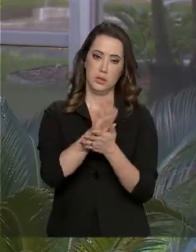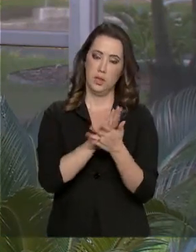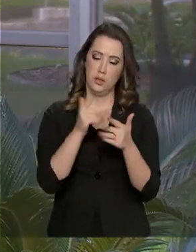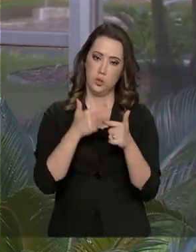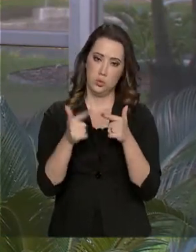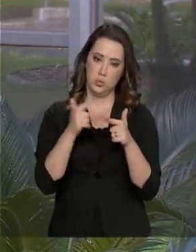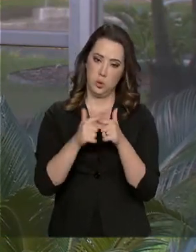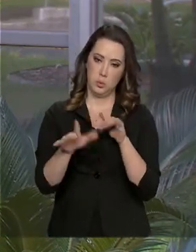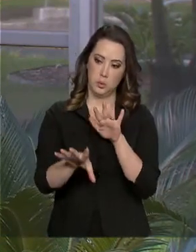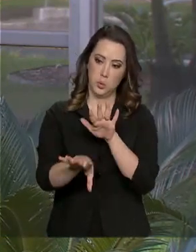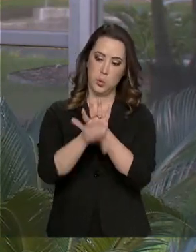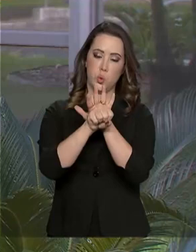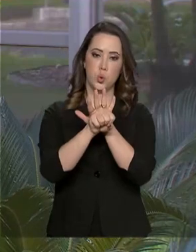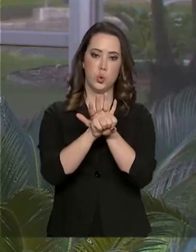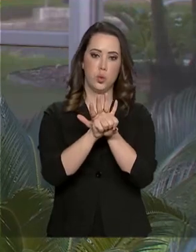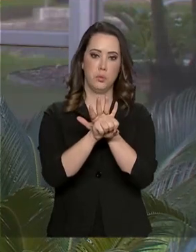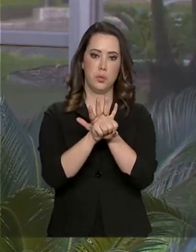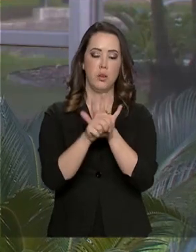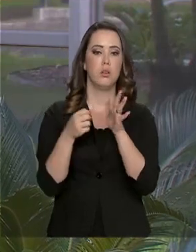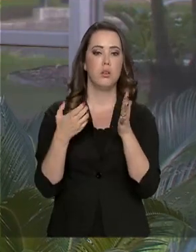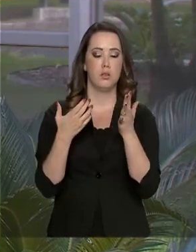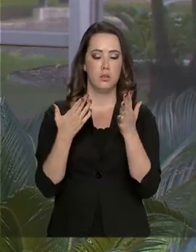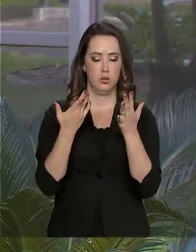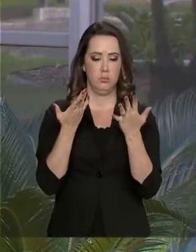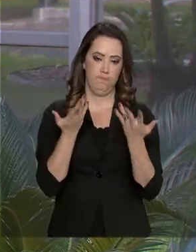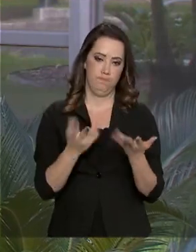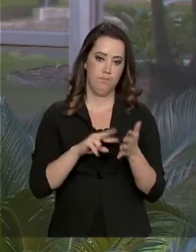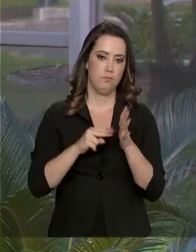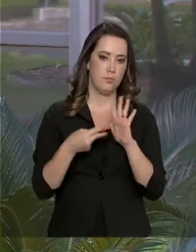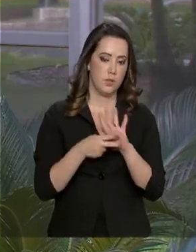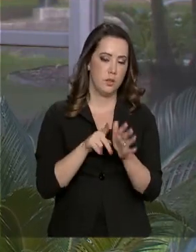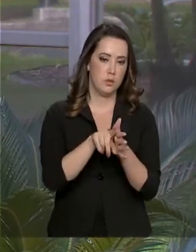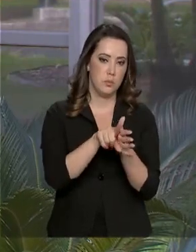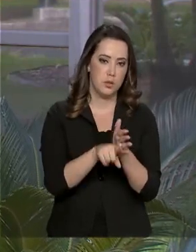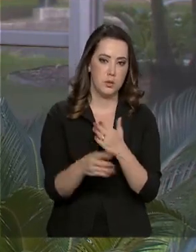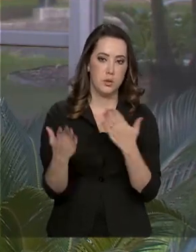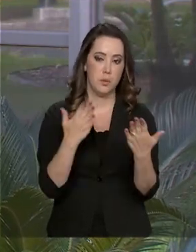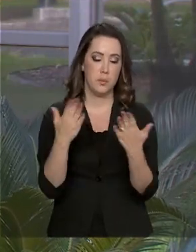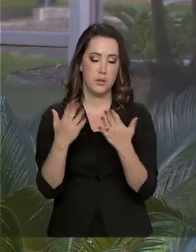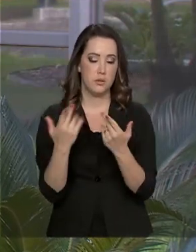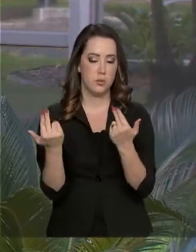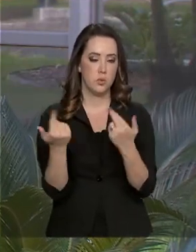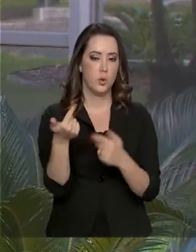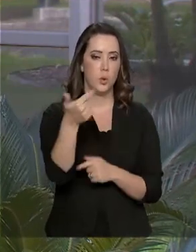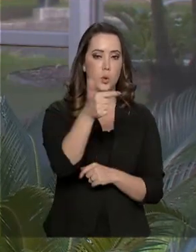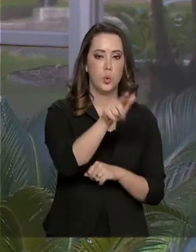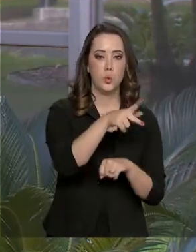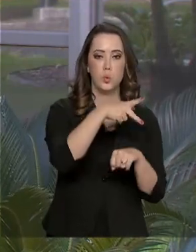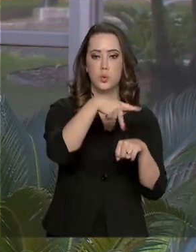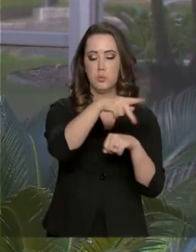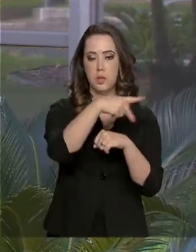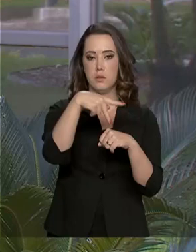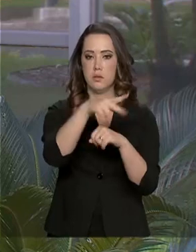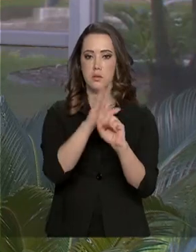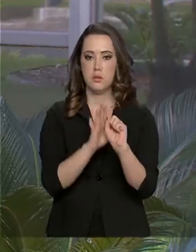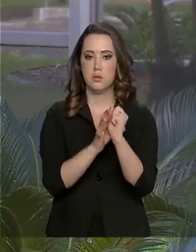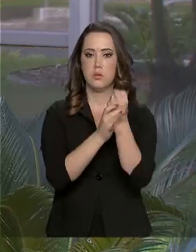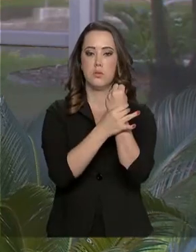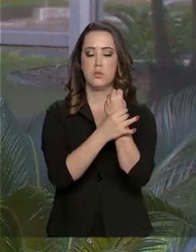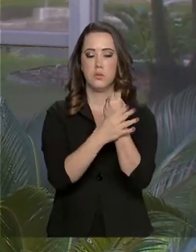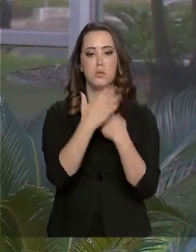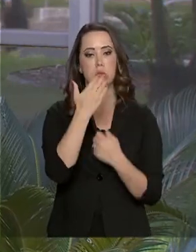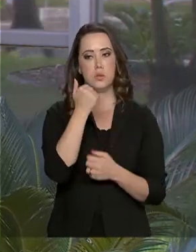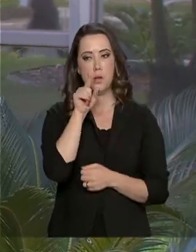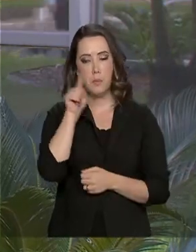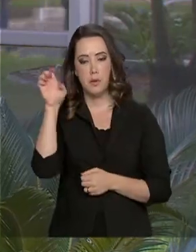agrotóxico ou substância contaminante. Os resultados da pesquisa se assemelham com os apresentados pela Autoridade de Segurança Alimentar